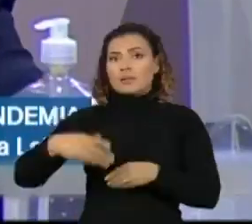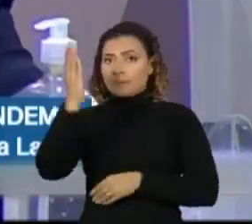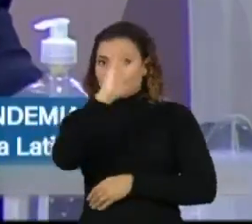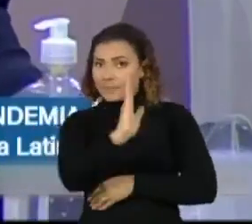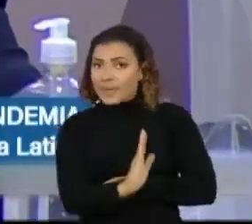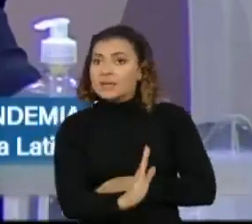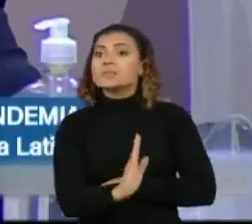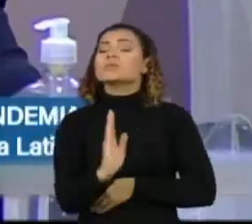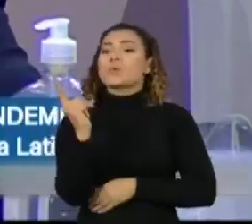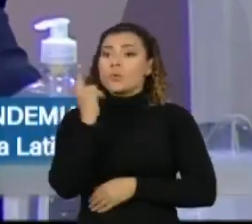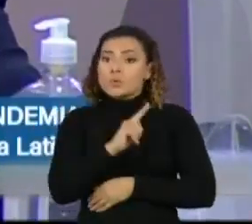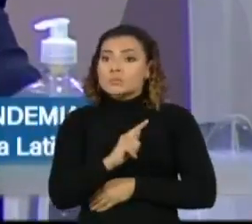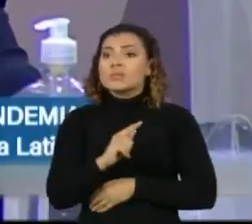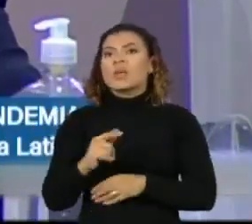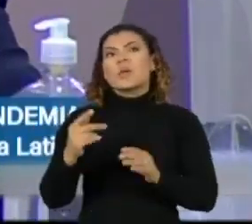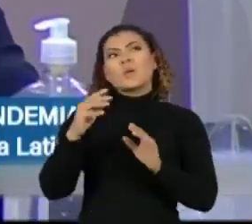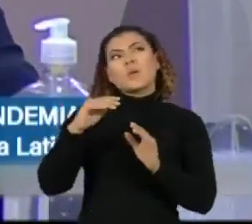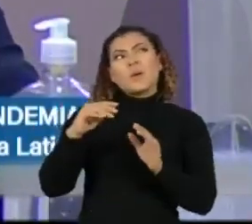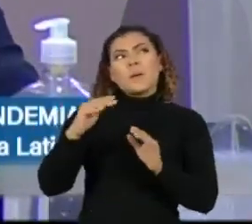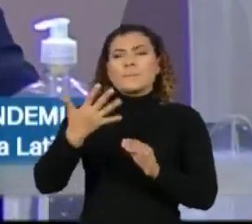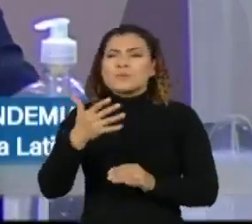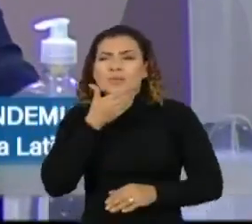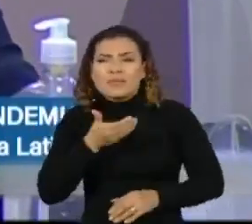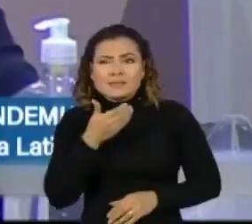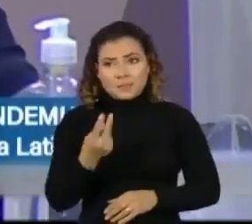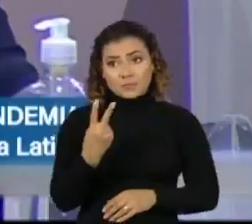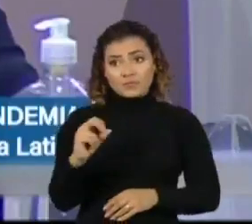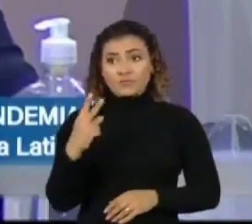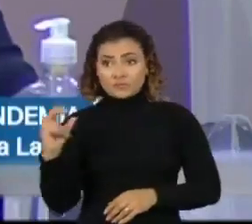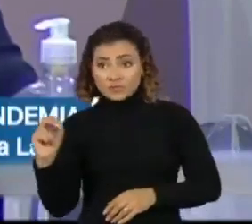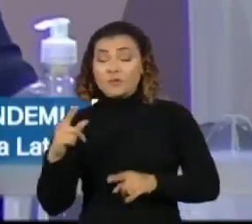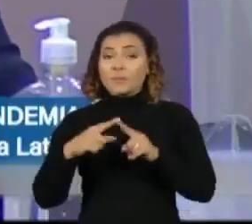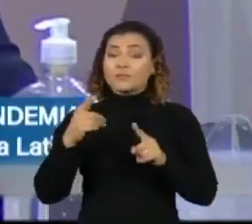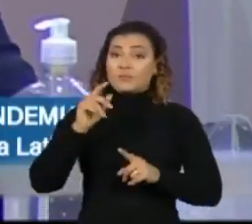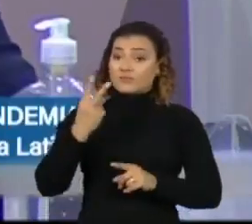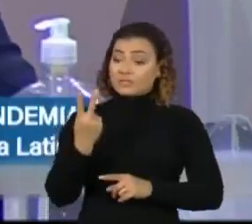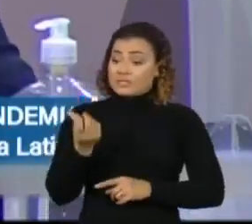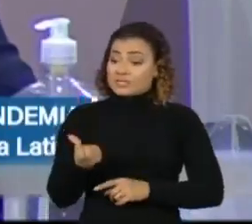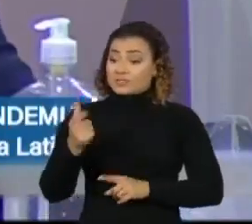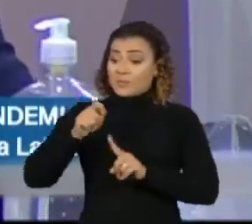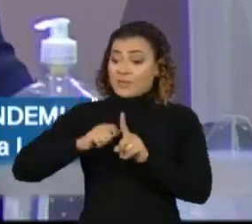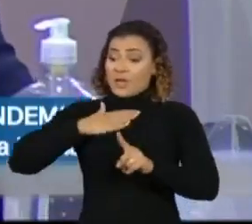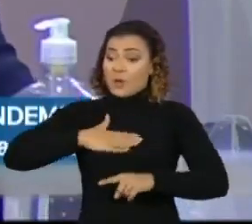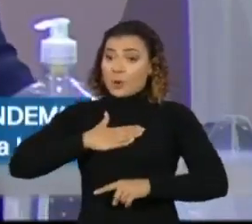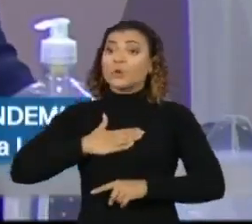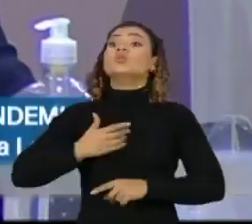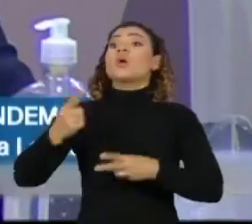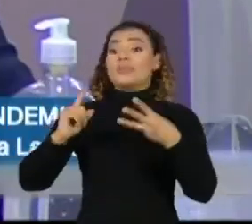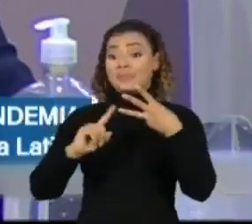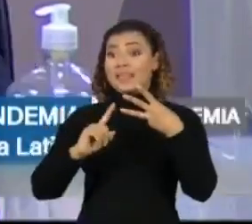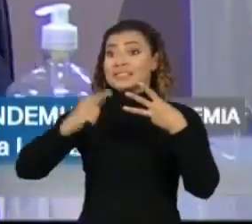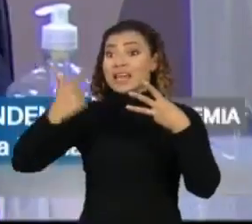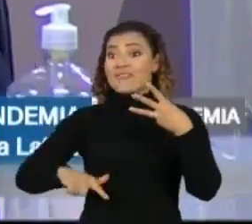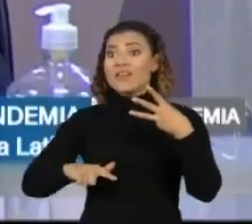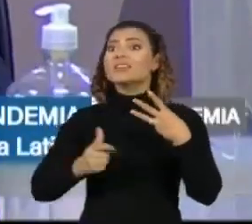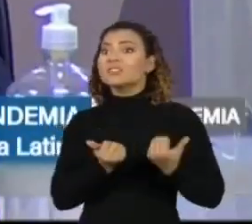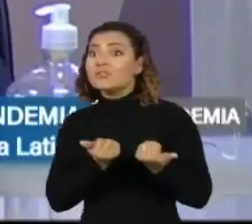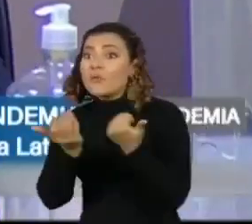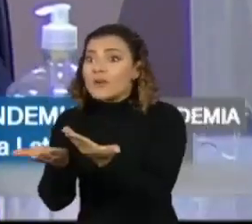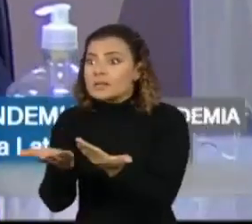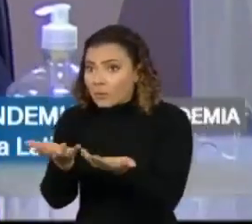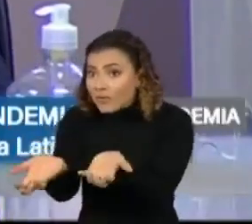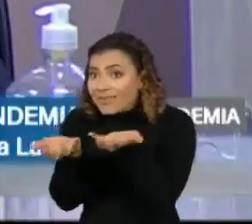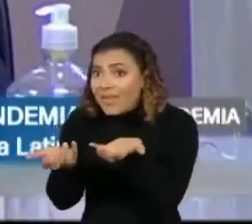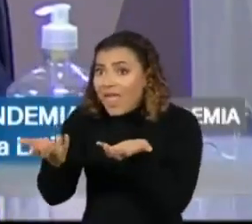o final de 2020. O 26 de agosto, nós fizemos a terceira oferta. Como era